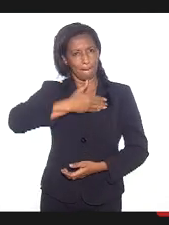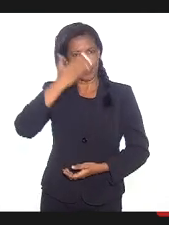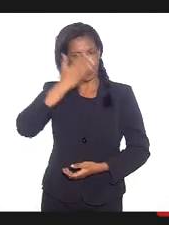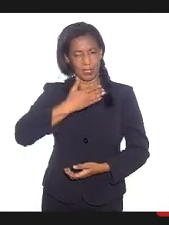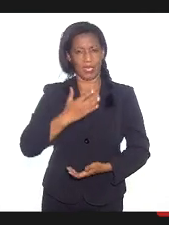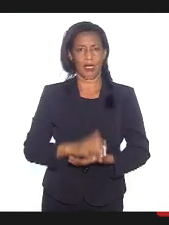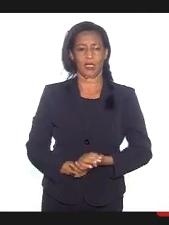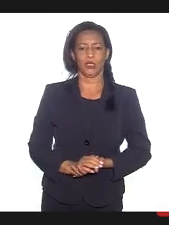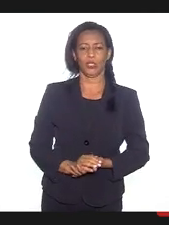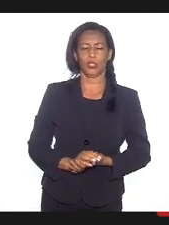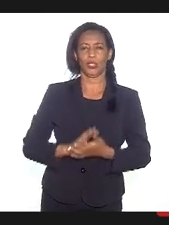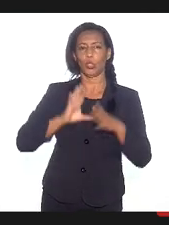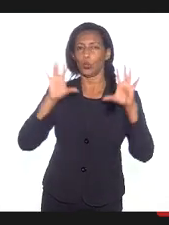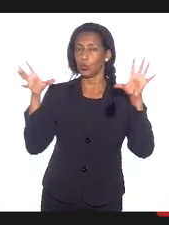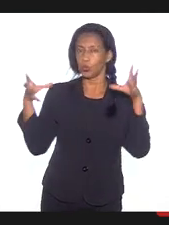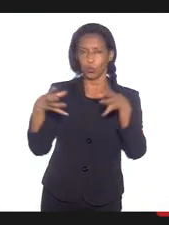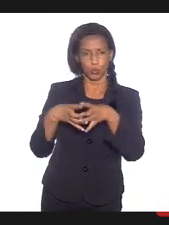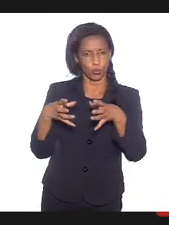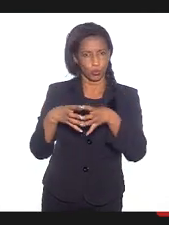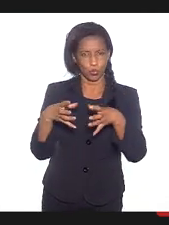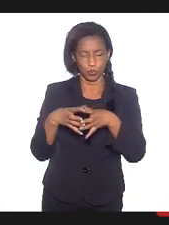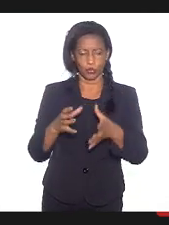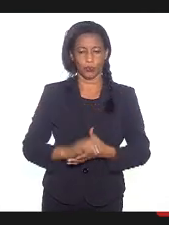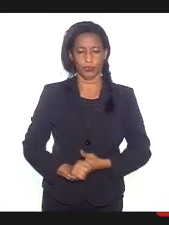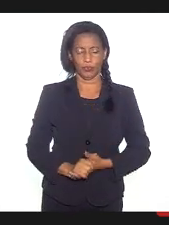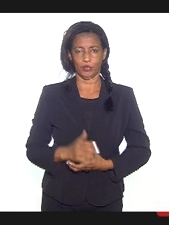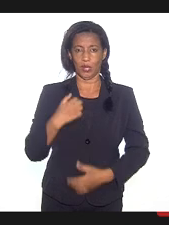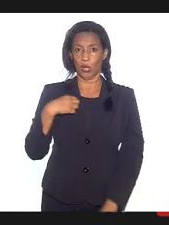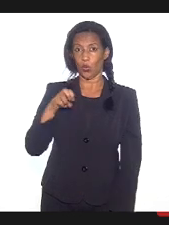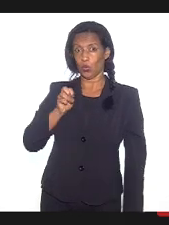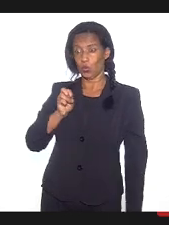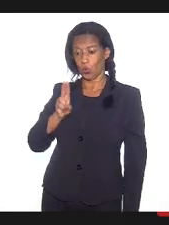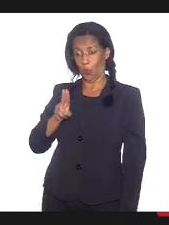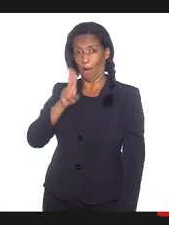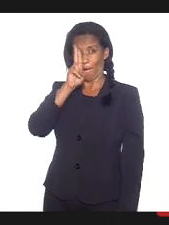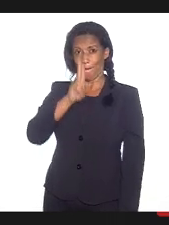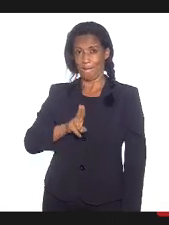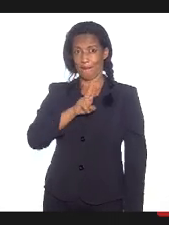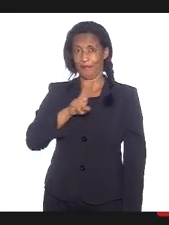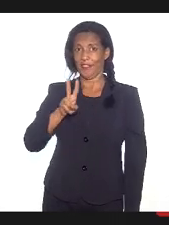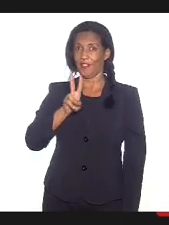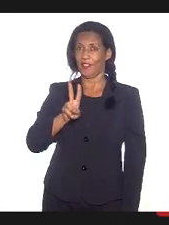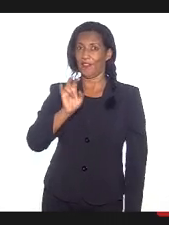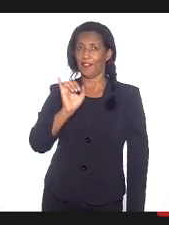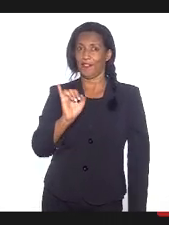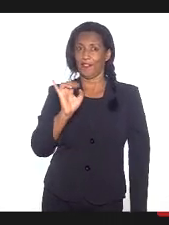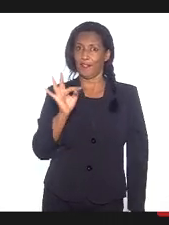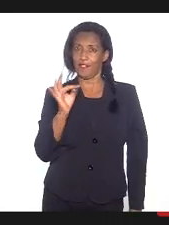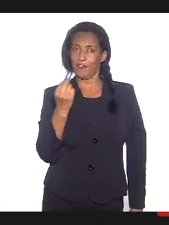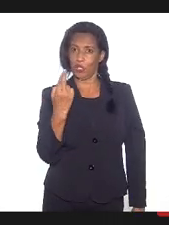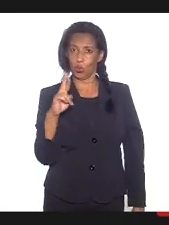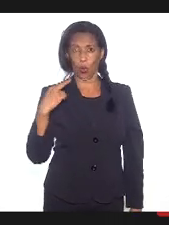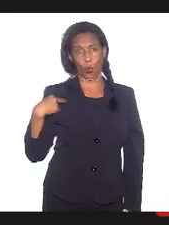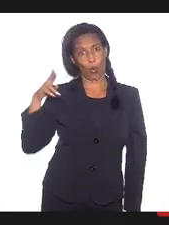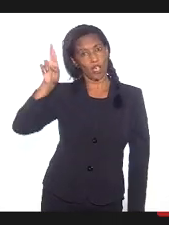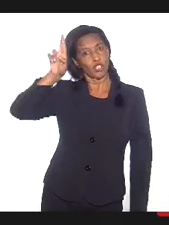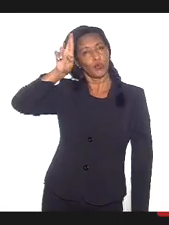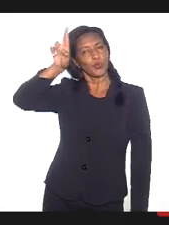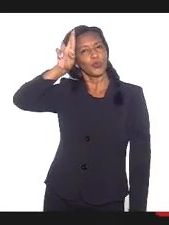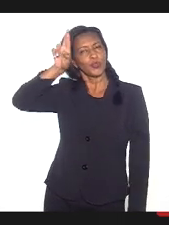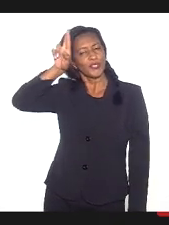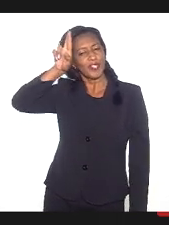religiosas presentes. Eu sou o padre Vitor, eu sou responsável aqui no Rio de Janeiro, o padre